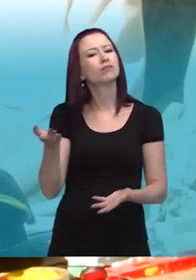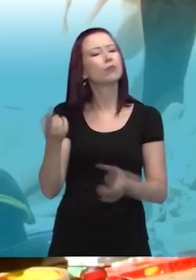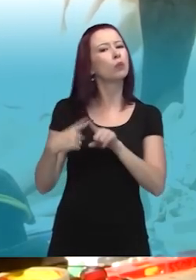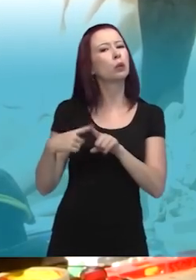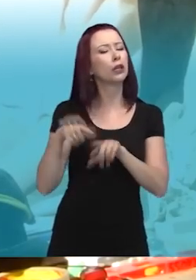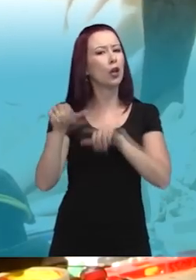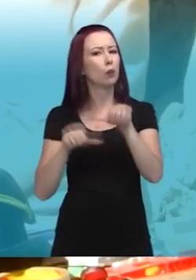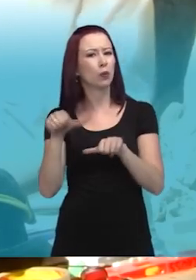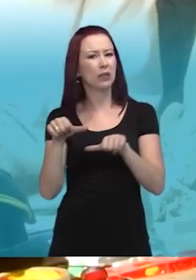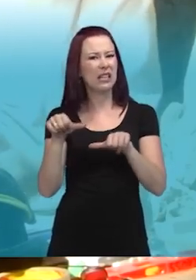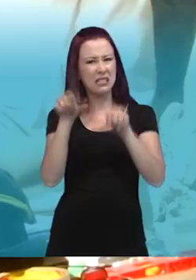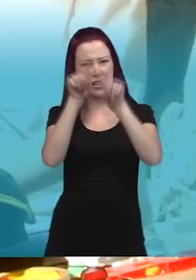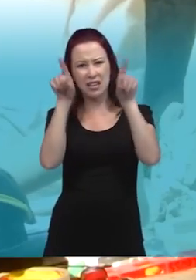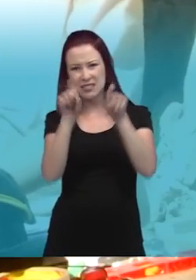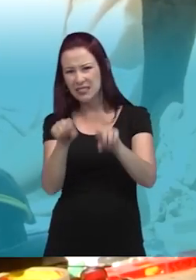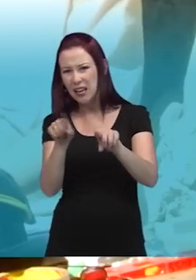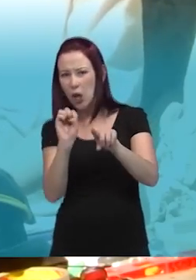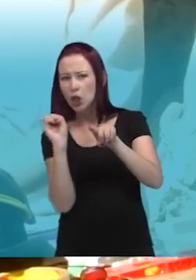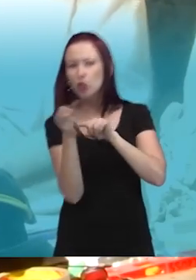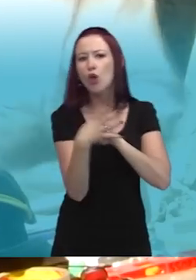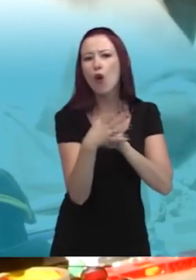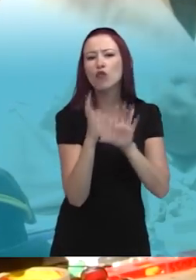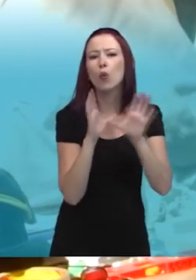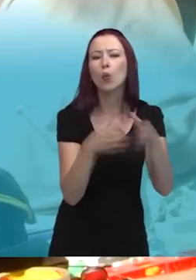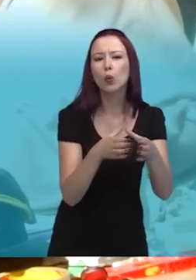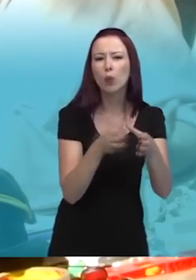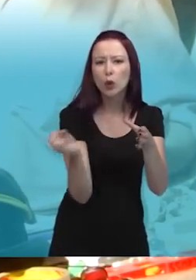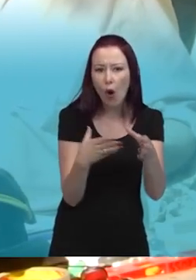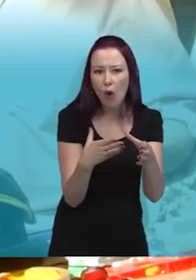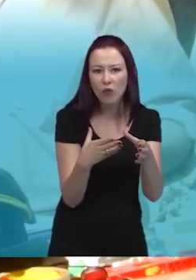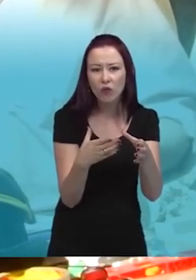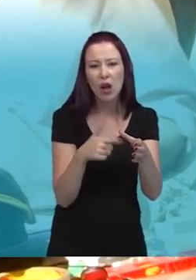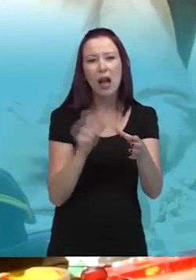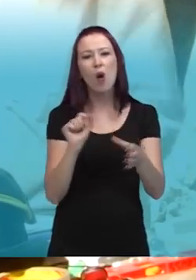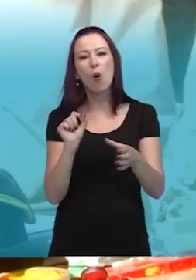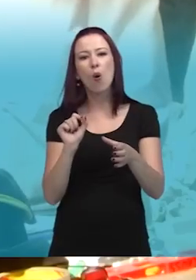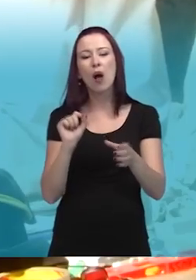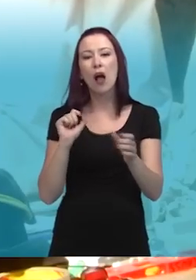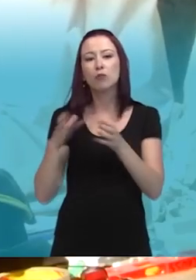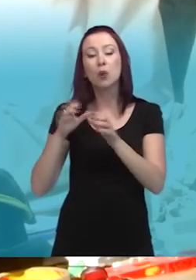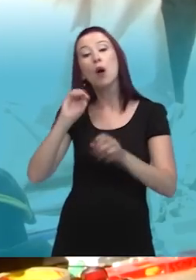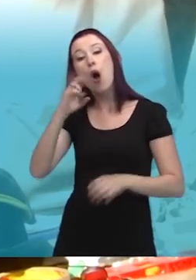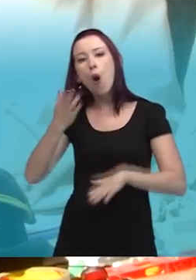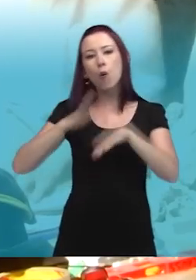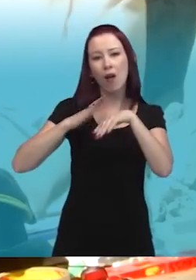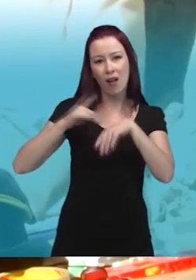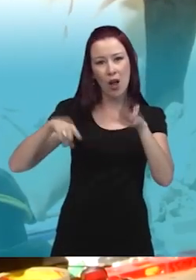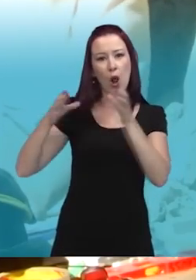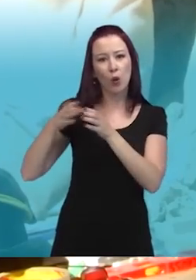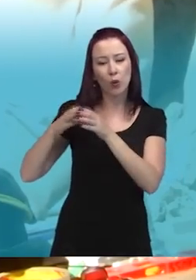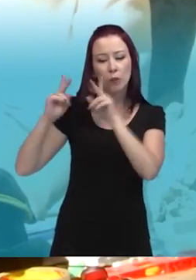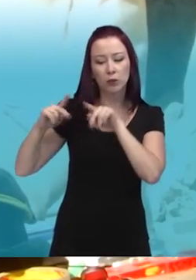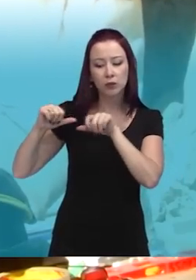O que reflete essa mudança? Será que foi um novo grupo que chegou na região, substituindo aquele grupo que tinha anteriormente? Ou será que foram transformações na própria organização